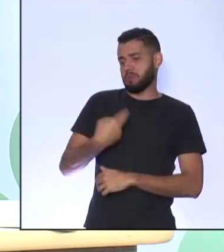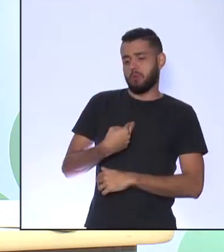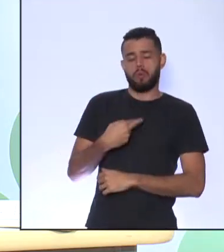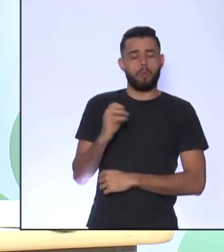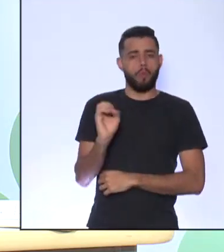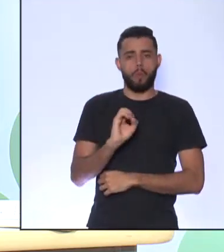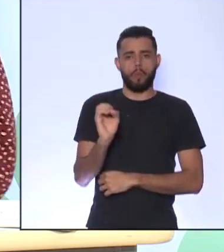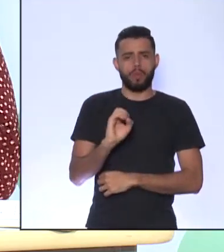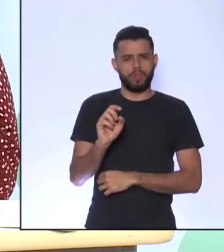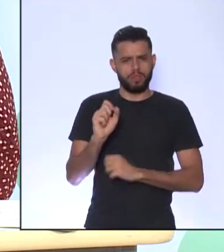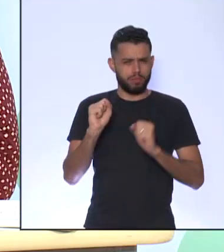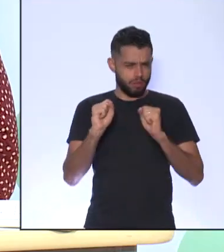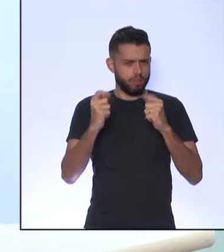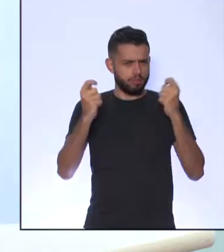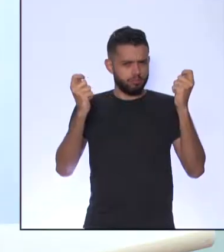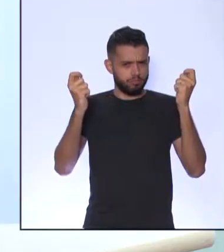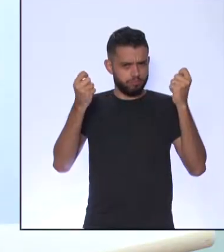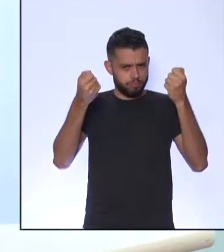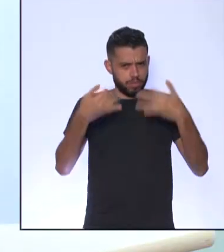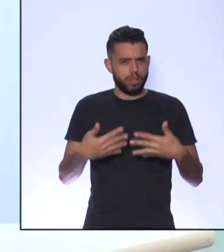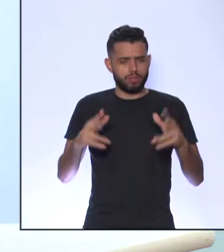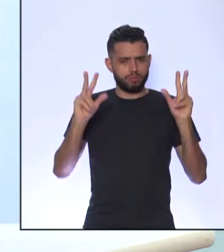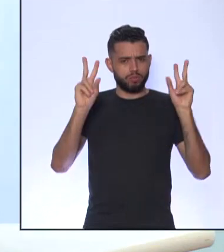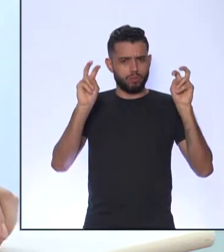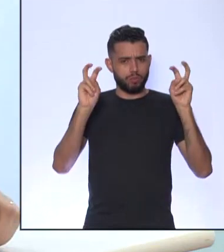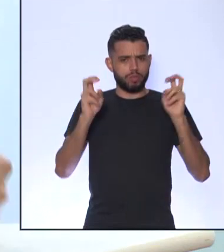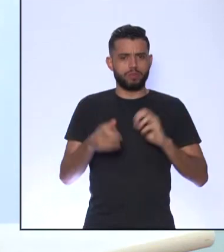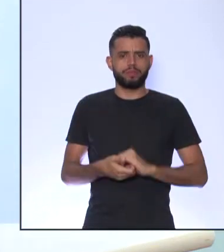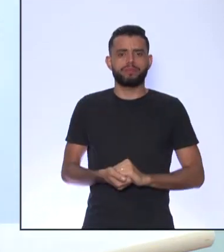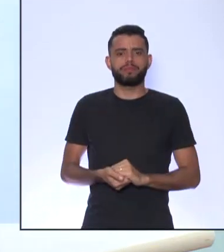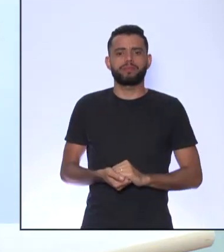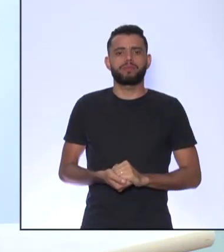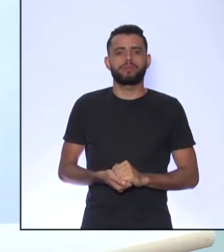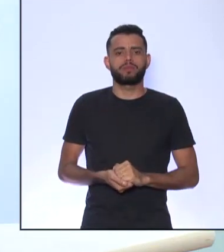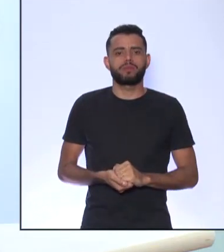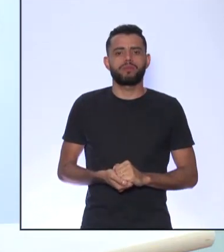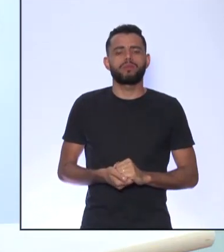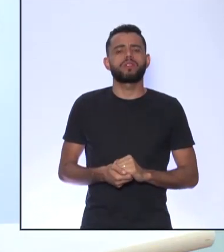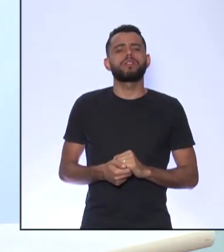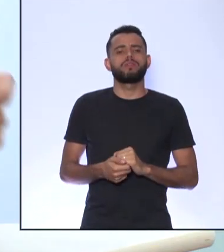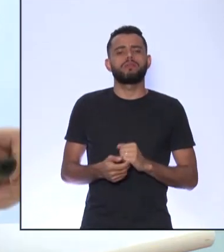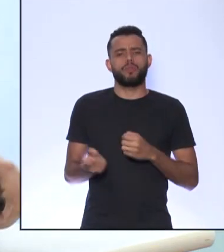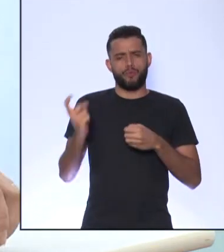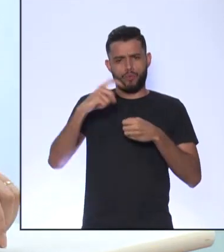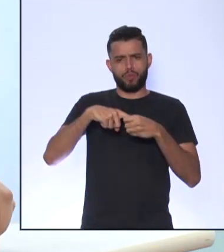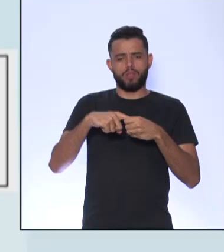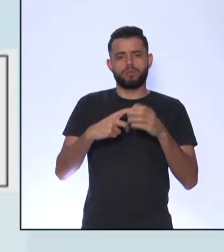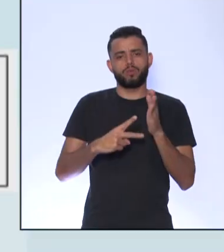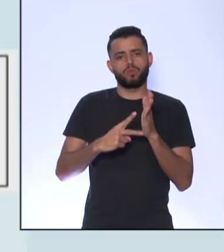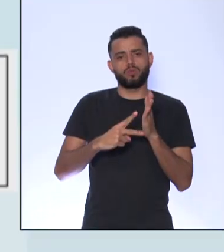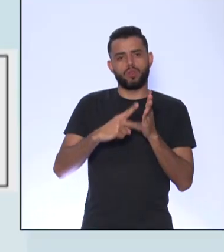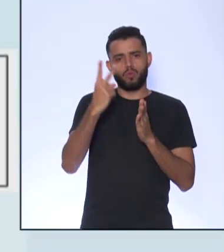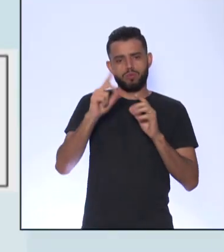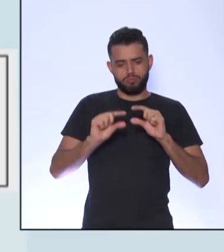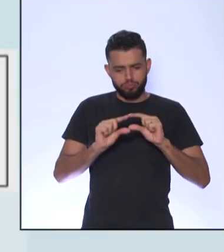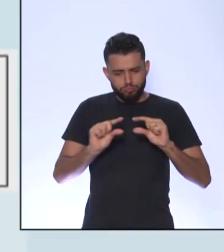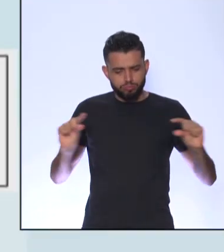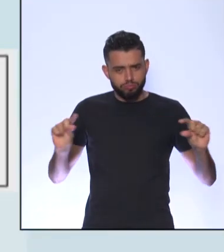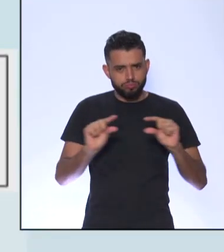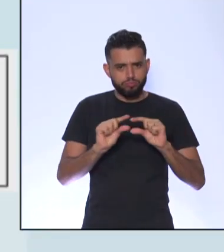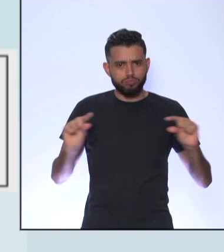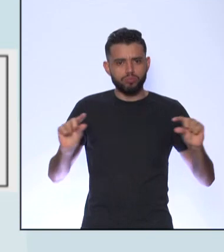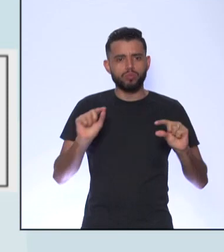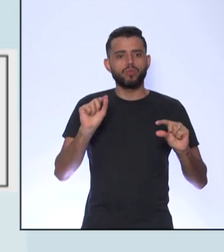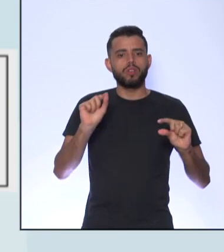Pode falar um pouquinho sobre ele O segundo fragmento Deixa eu só voltar aqui para vocês Para vocês verem o segundo fragmento É a declaração